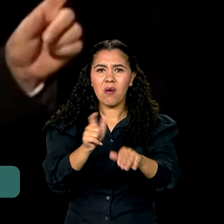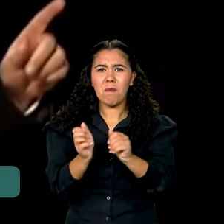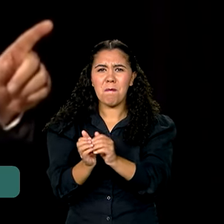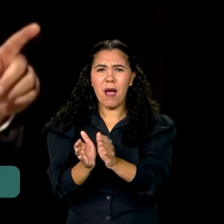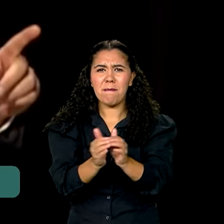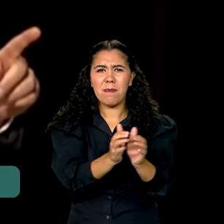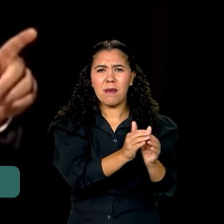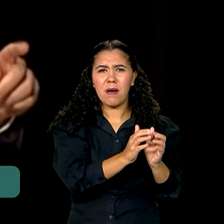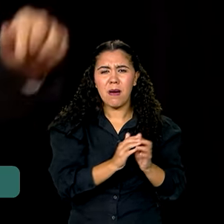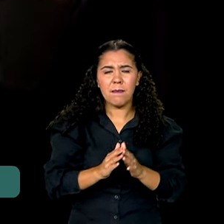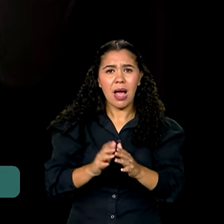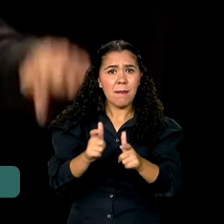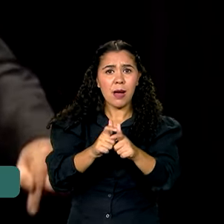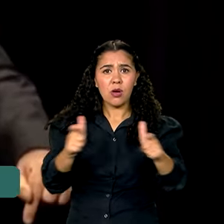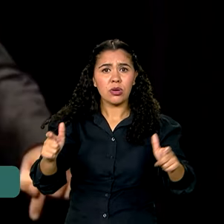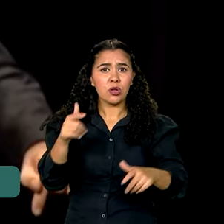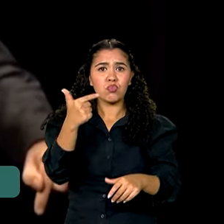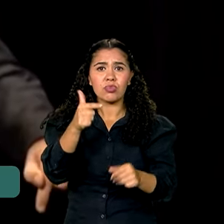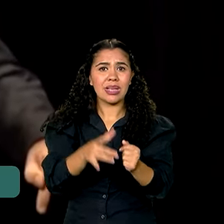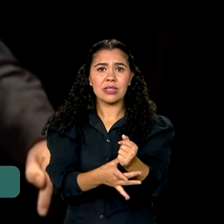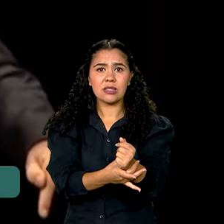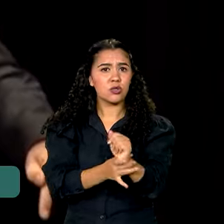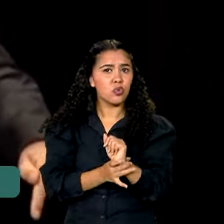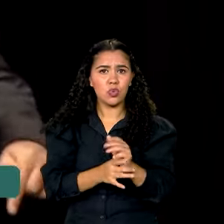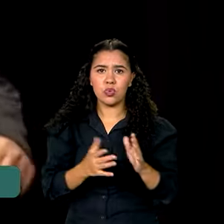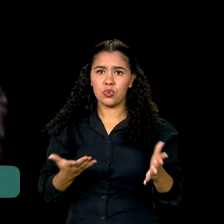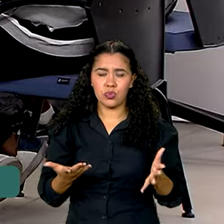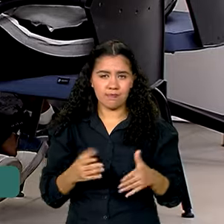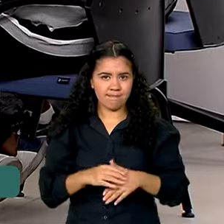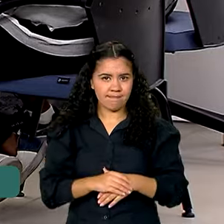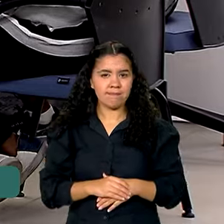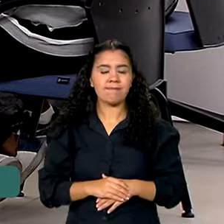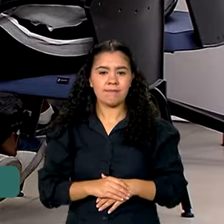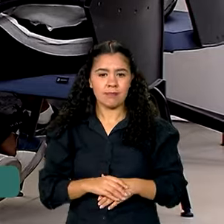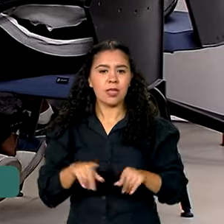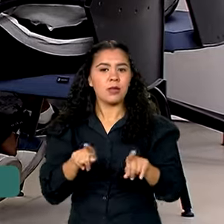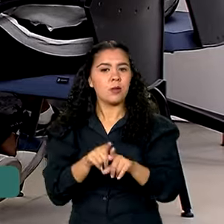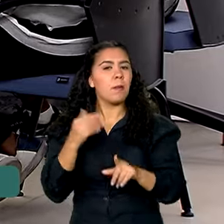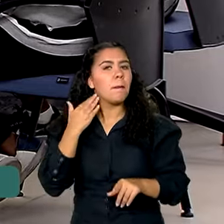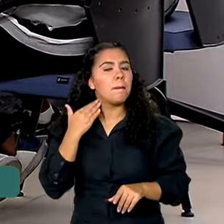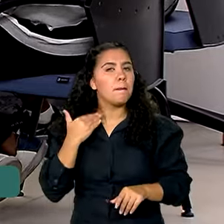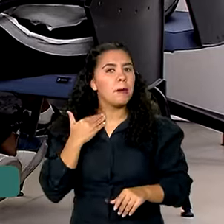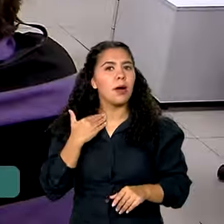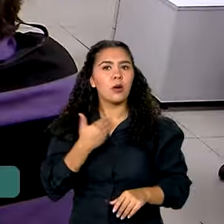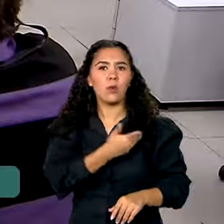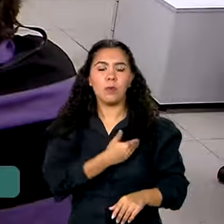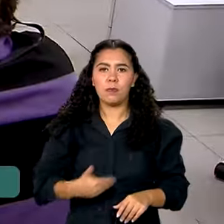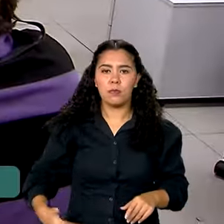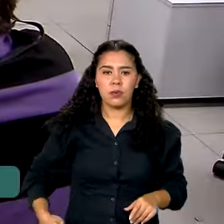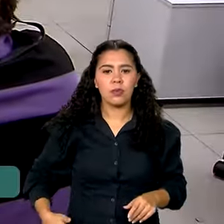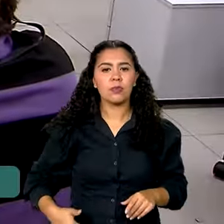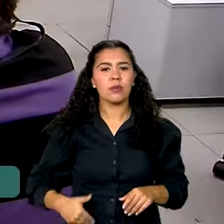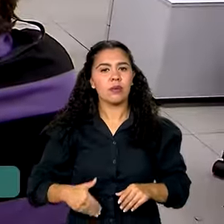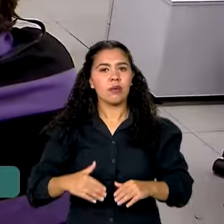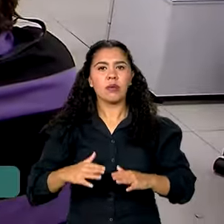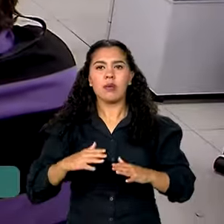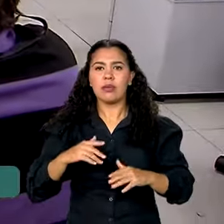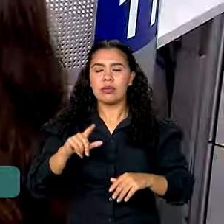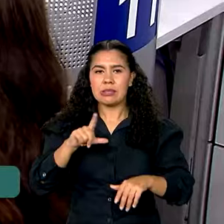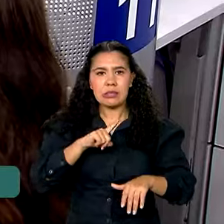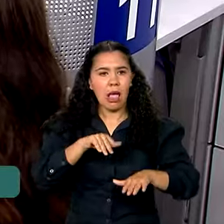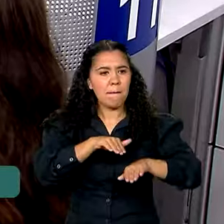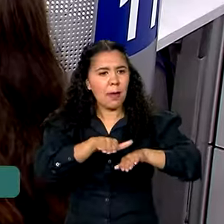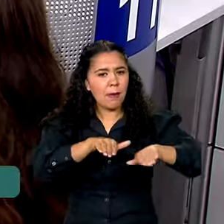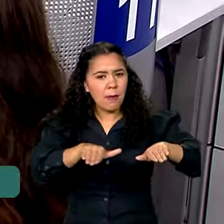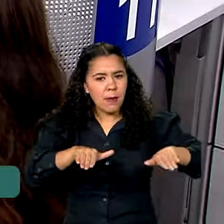Sul não tem seguro. Vai recair o ano sobre a família. Os bancos públicos estão cada vez mais convocados a